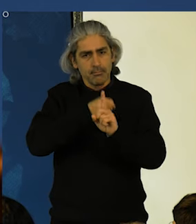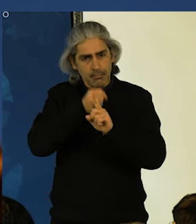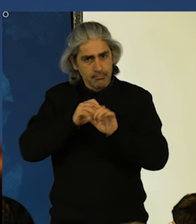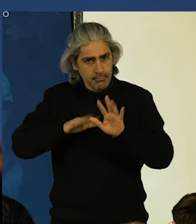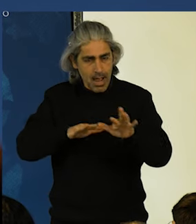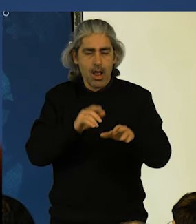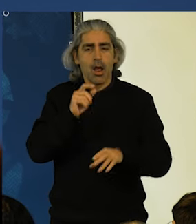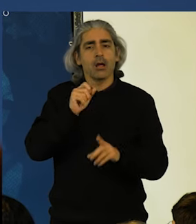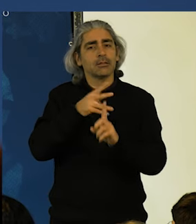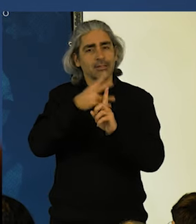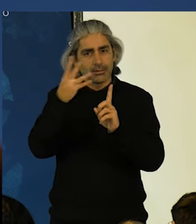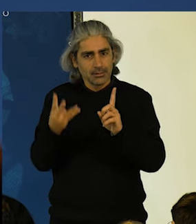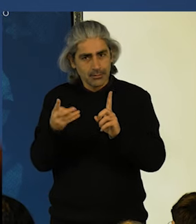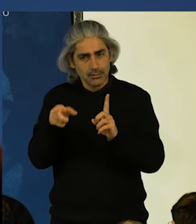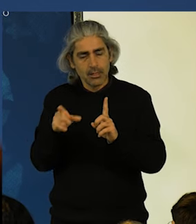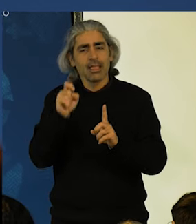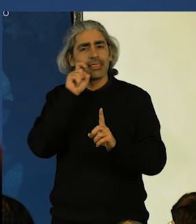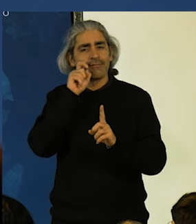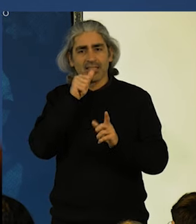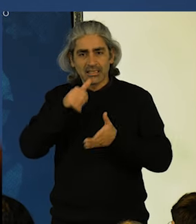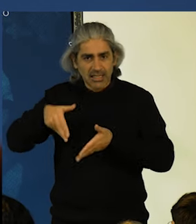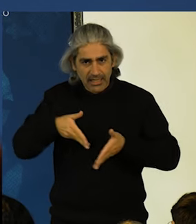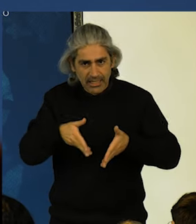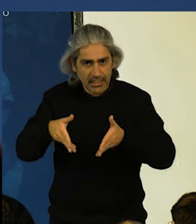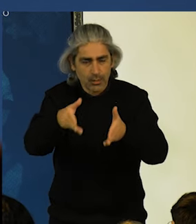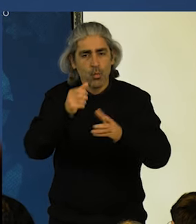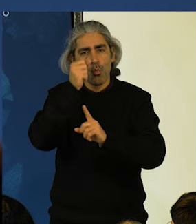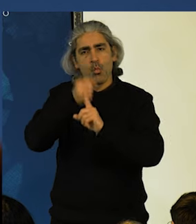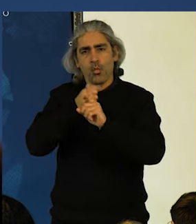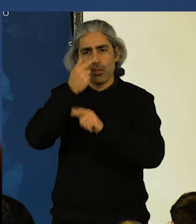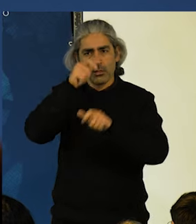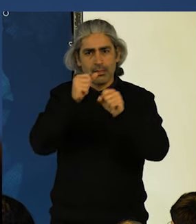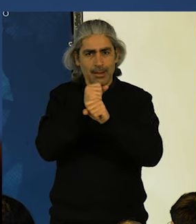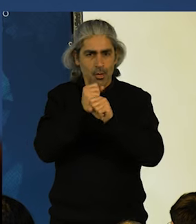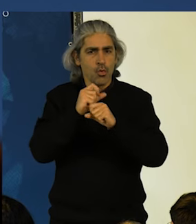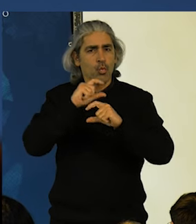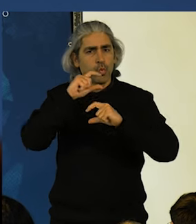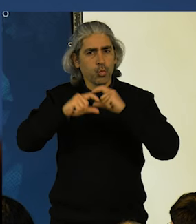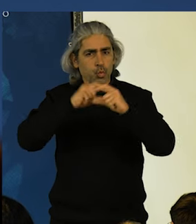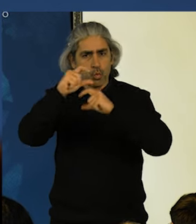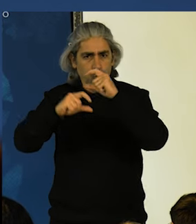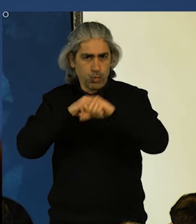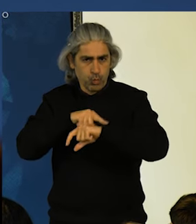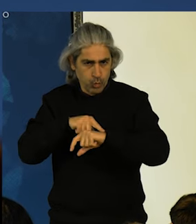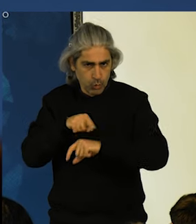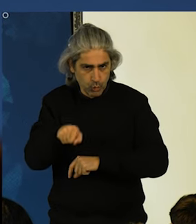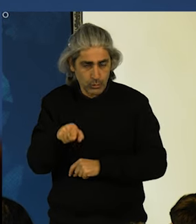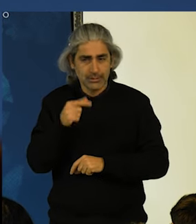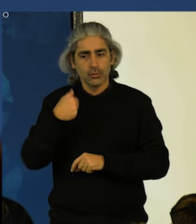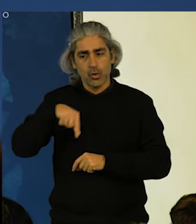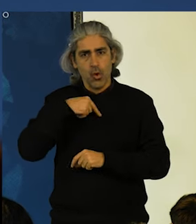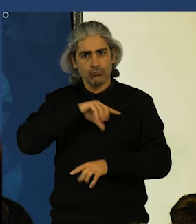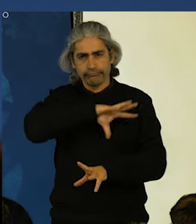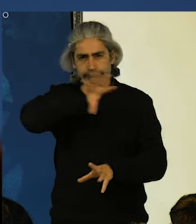+, a defesa dos nossos rios e as lutas dos trabalhadores por turnos. Nós somos esta